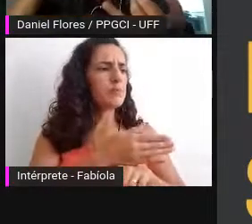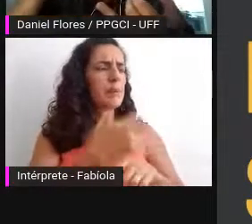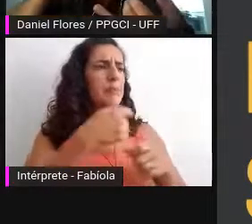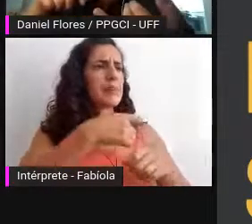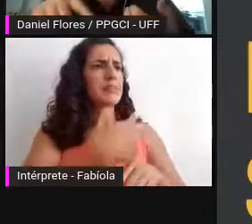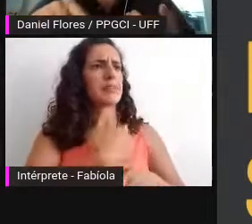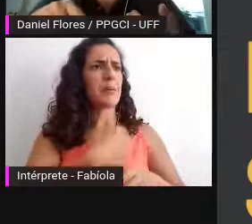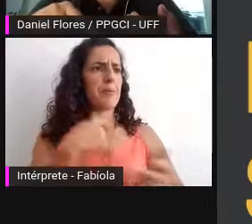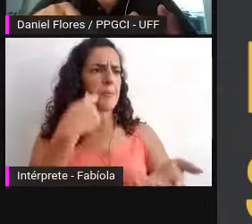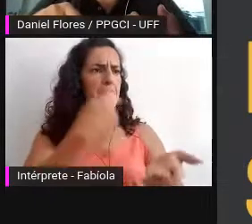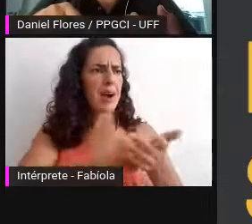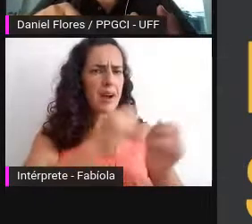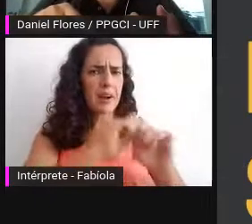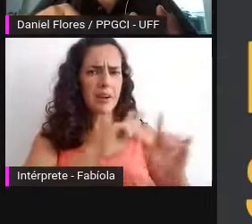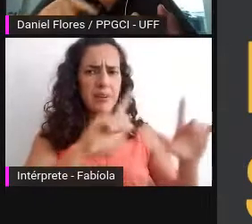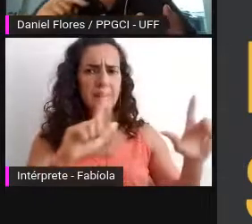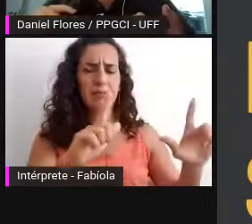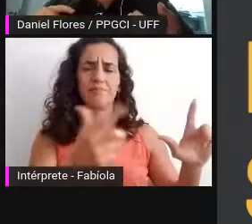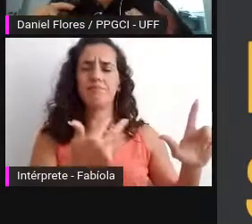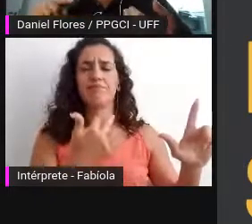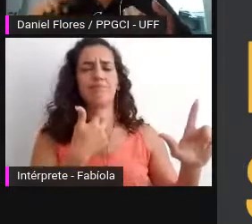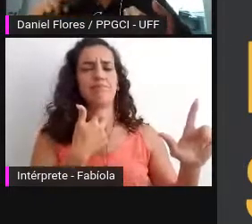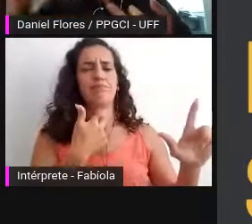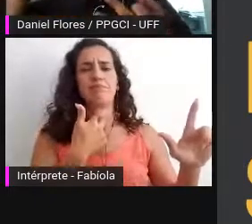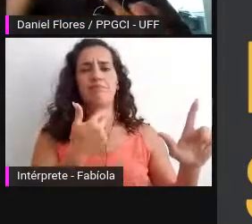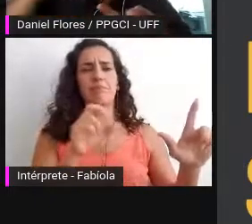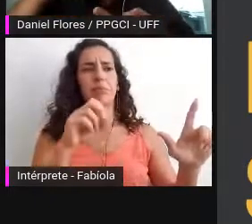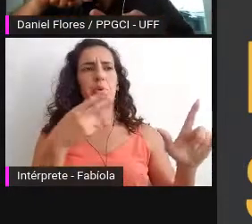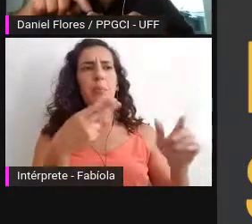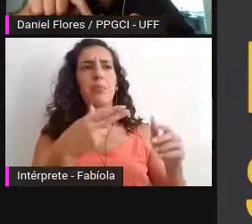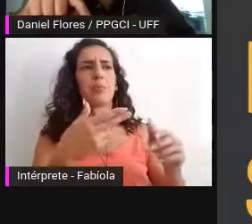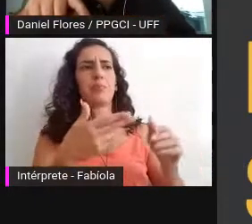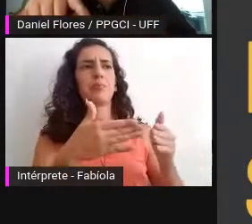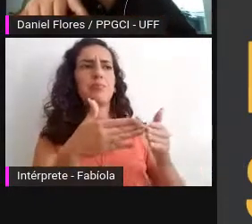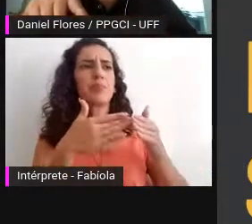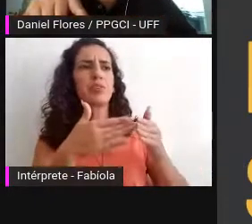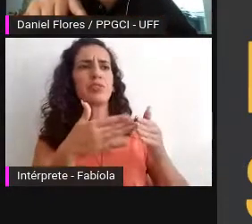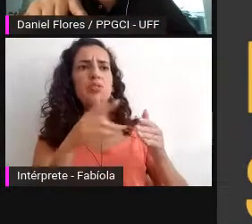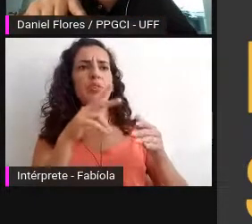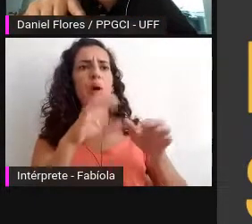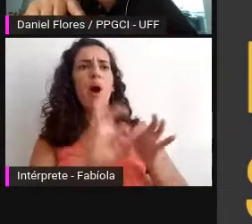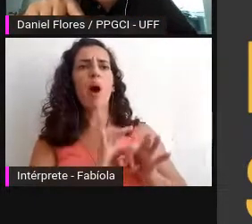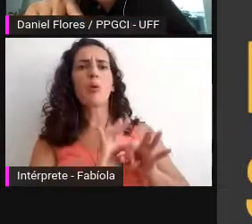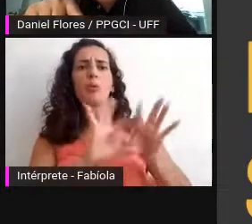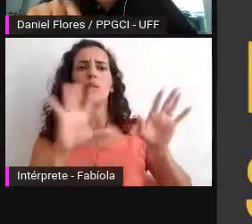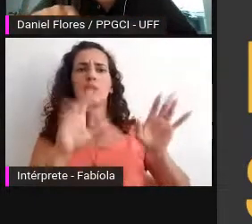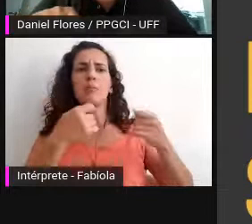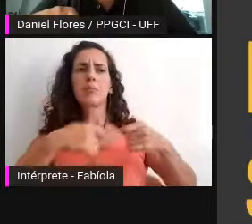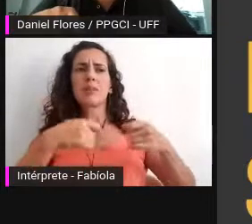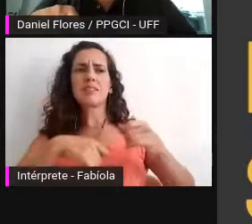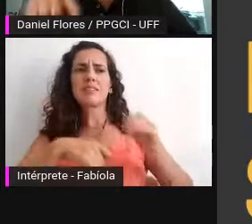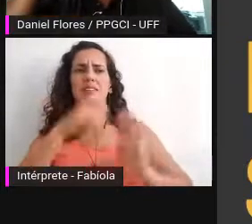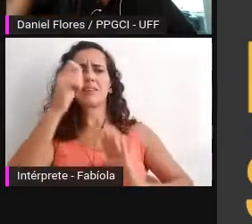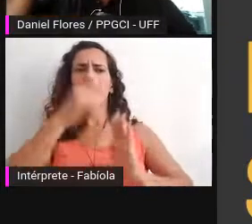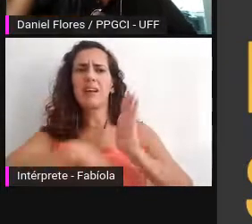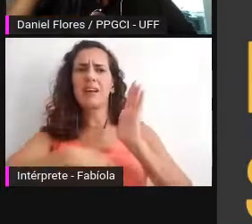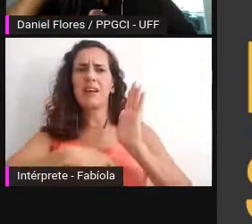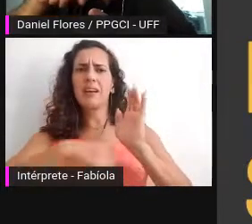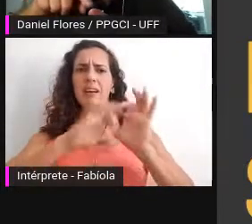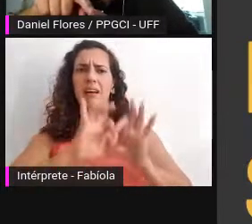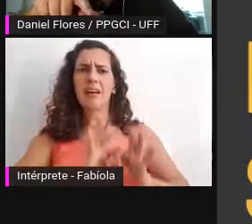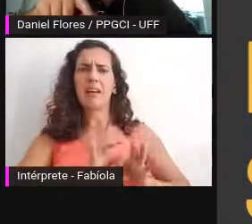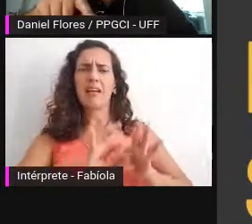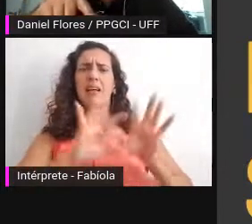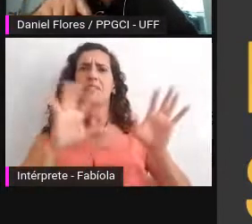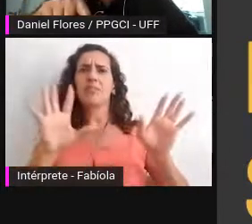algum tipo de licenciamento a uma renovação de contrato que não foi pago a